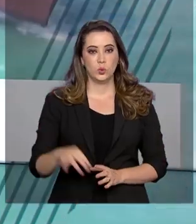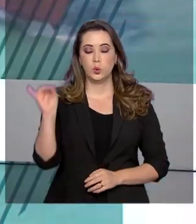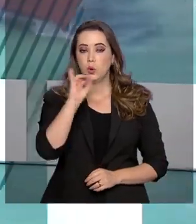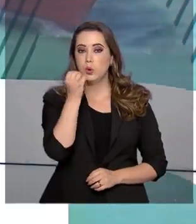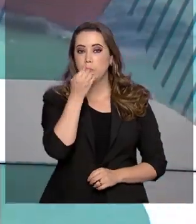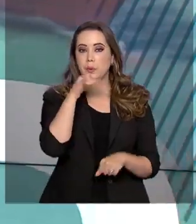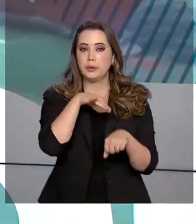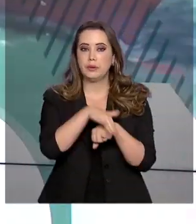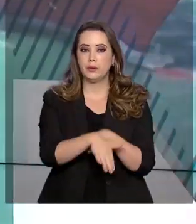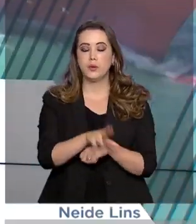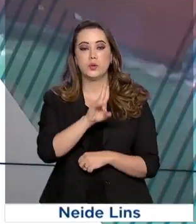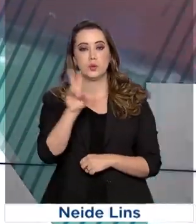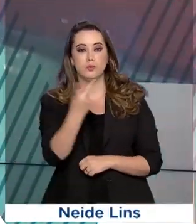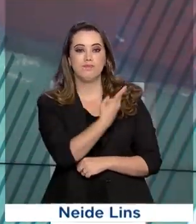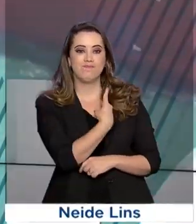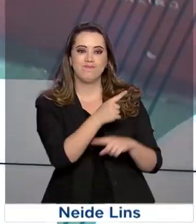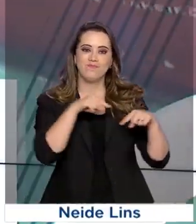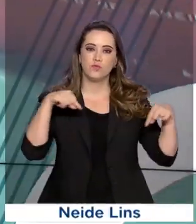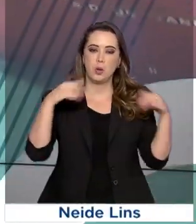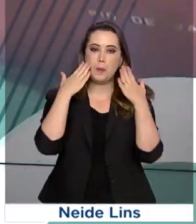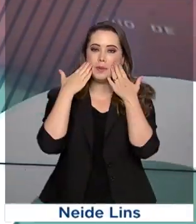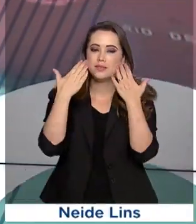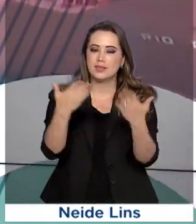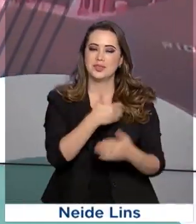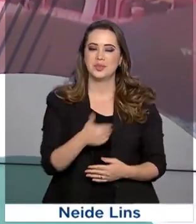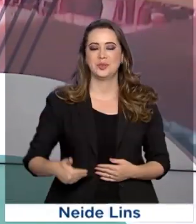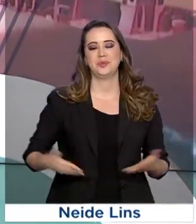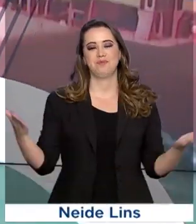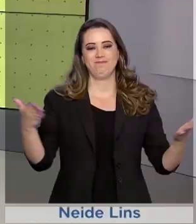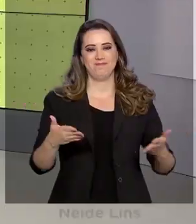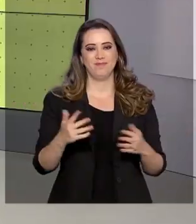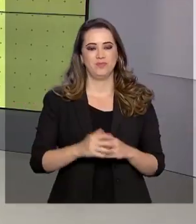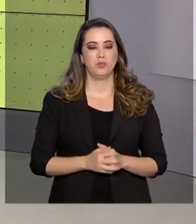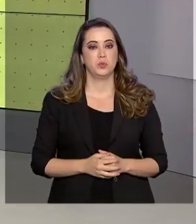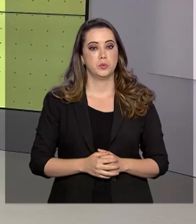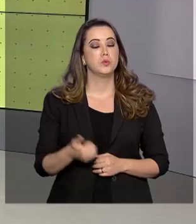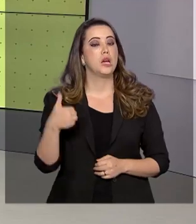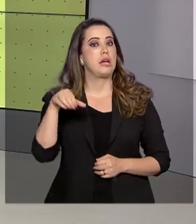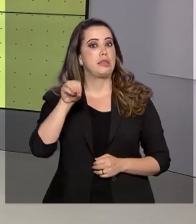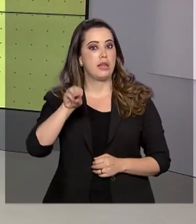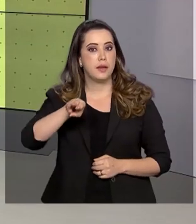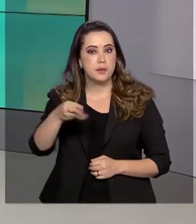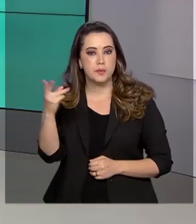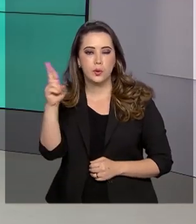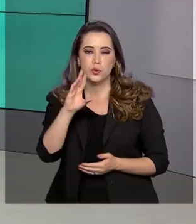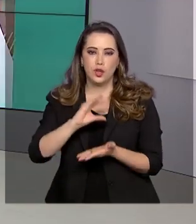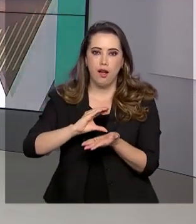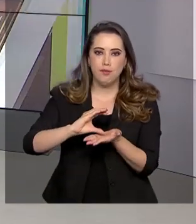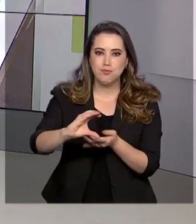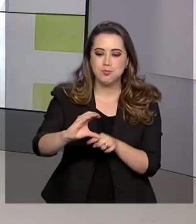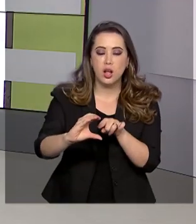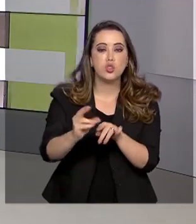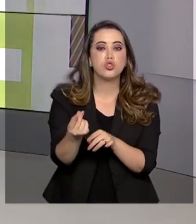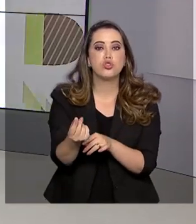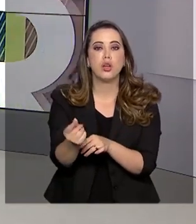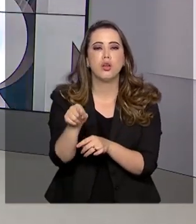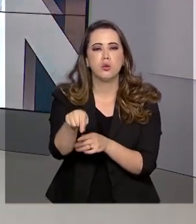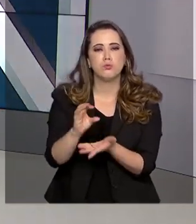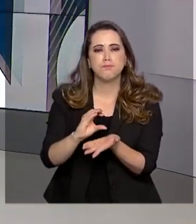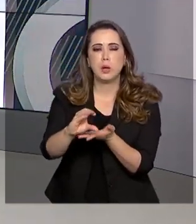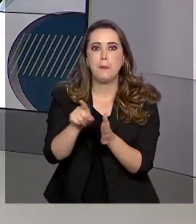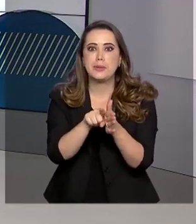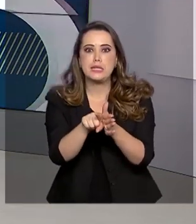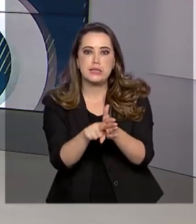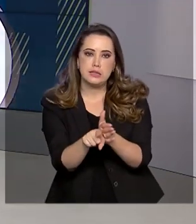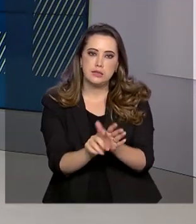Olá, boa noite. Eu sou o Roberto Camargo e este é o Governo Agora. 10 milhões de reais vão ser investidos em pesquisas nas